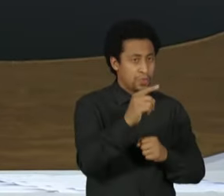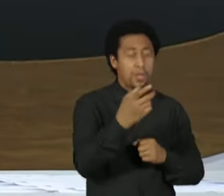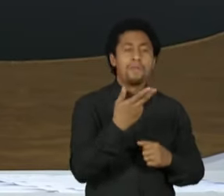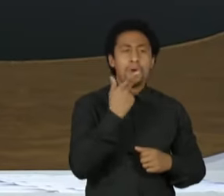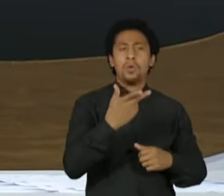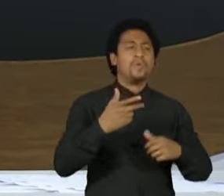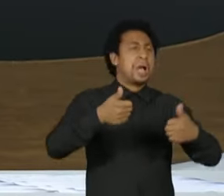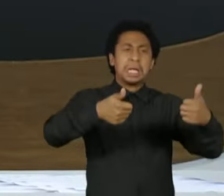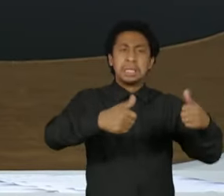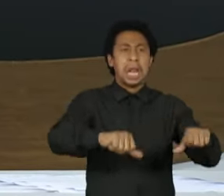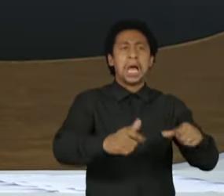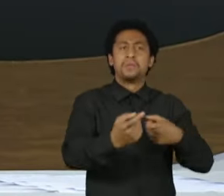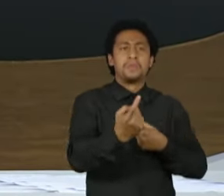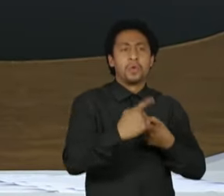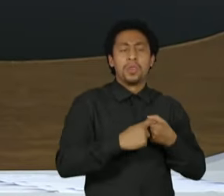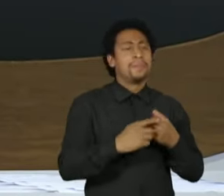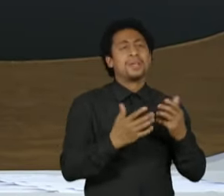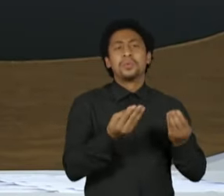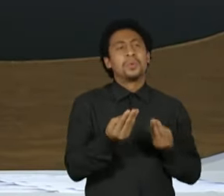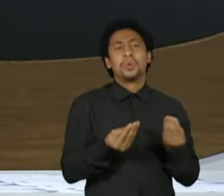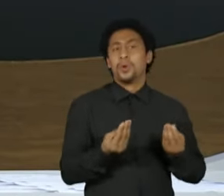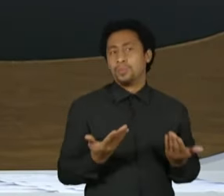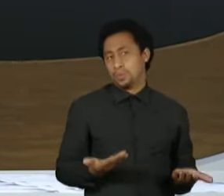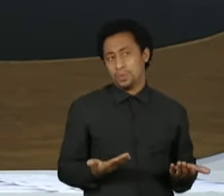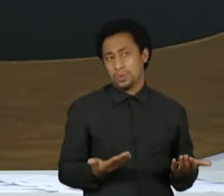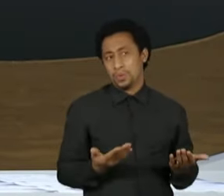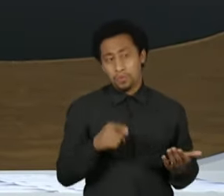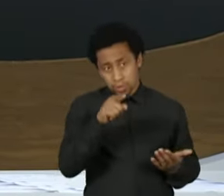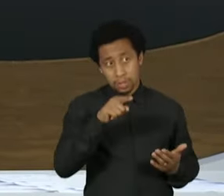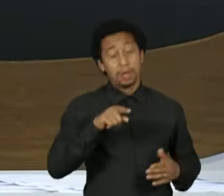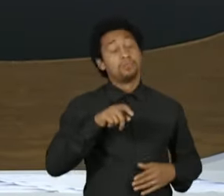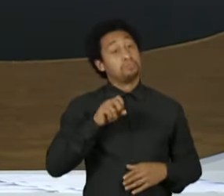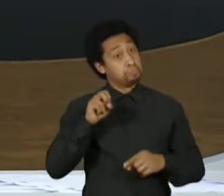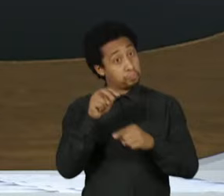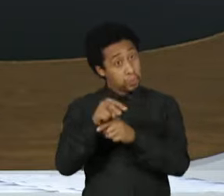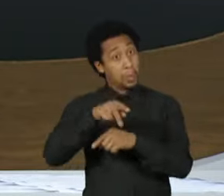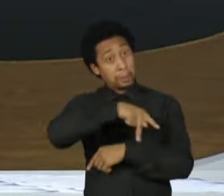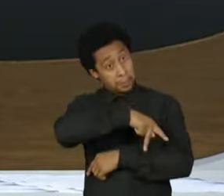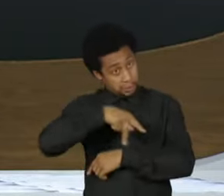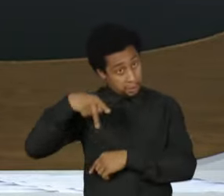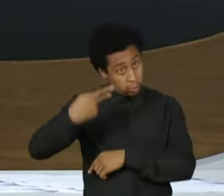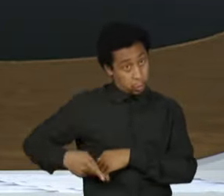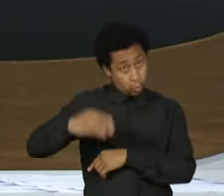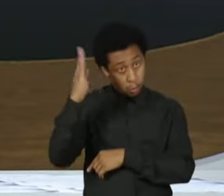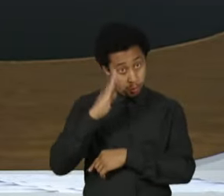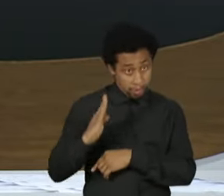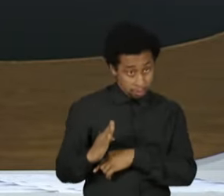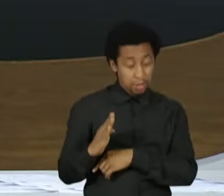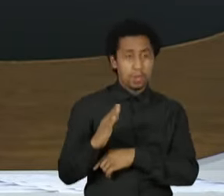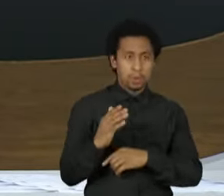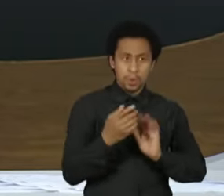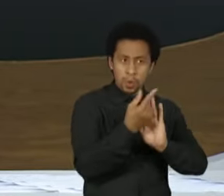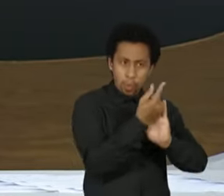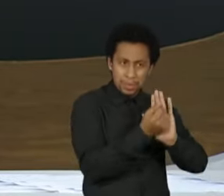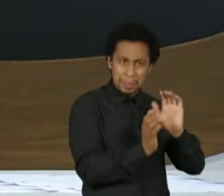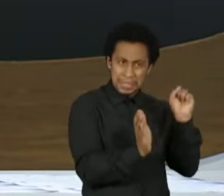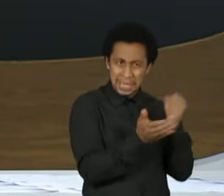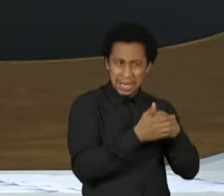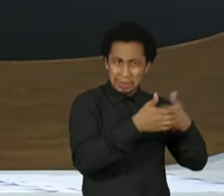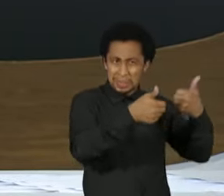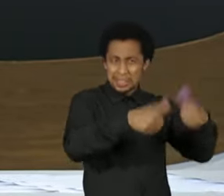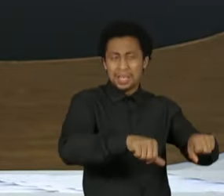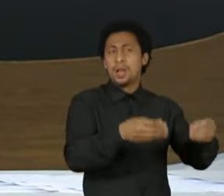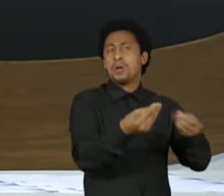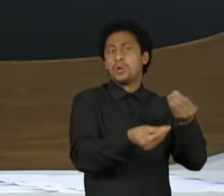como é possível fazer isso a partir do Palácio do Planalto se, provavelmente, quem se reeleger presidente da Câmara ou do